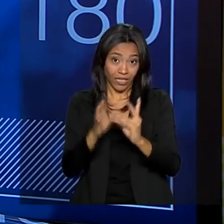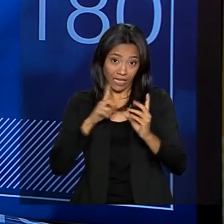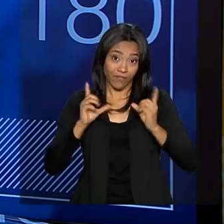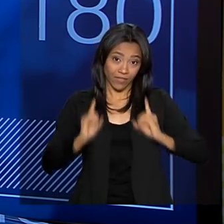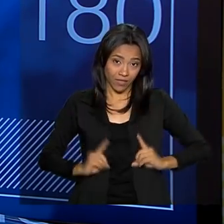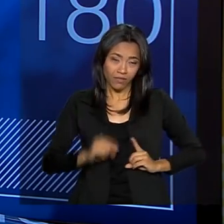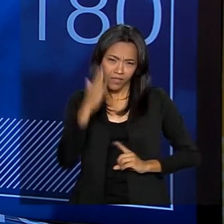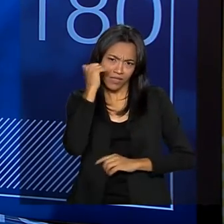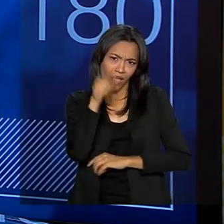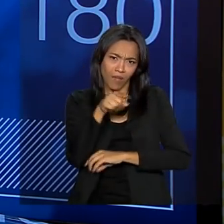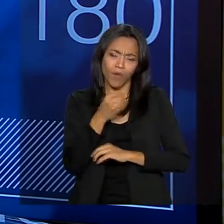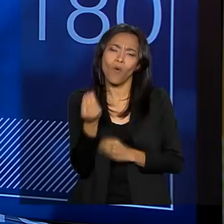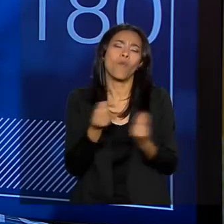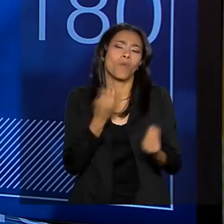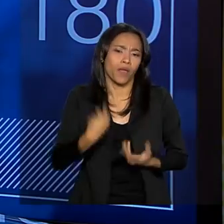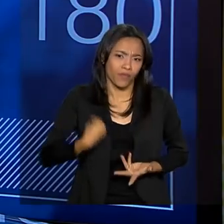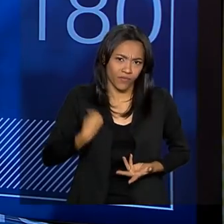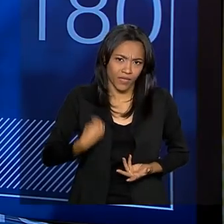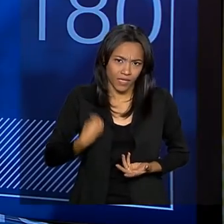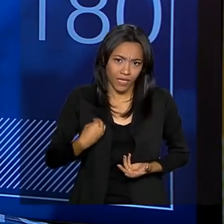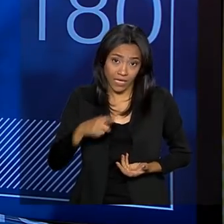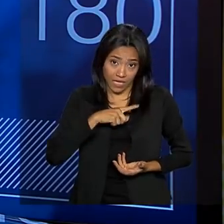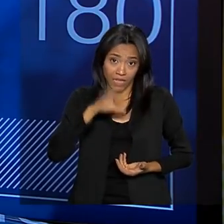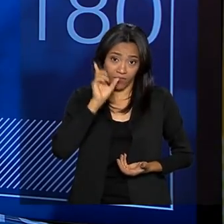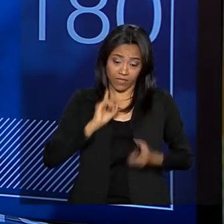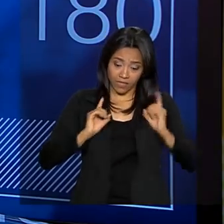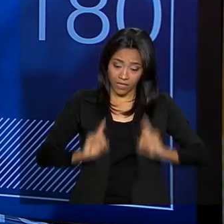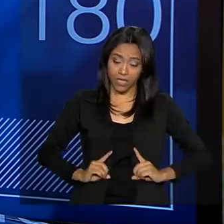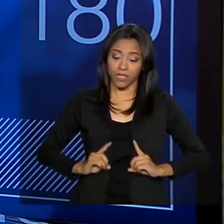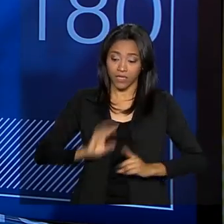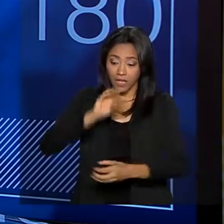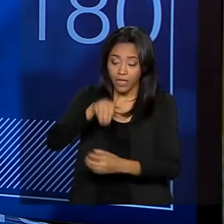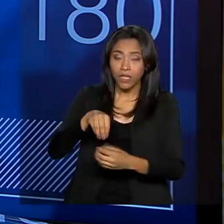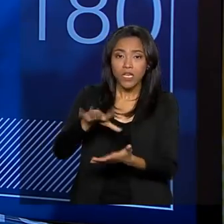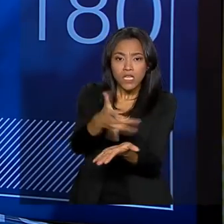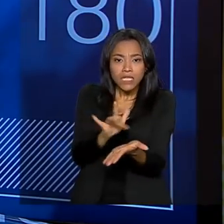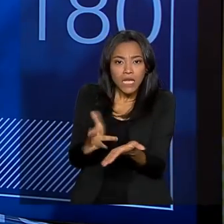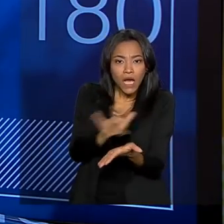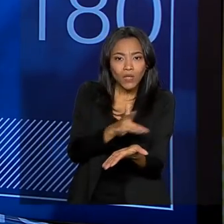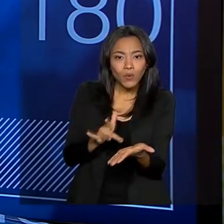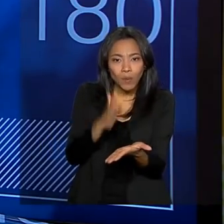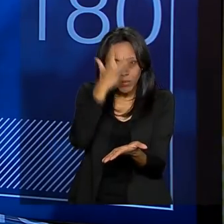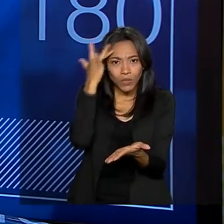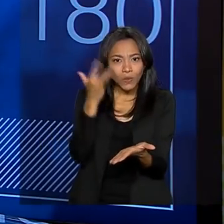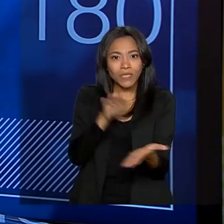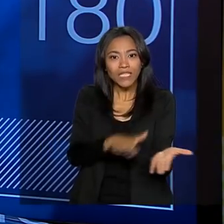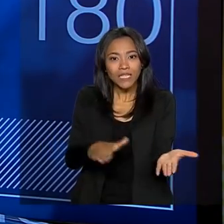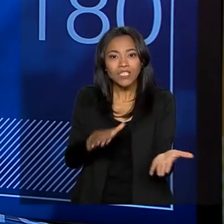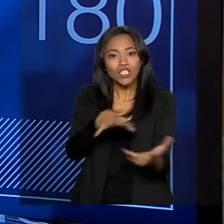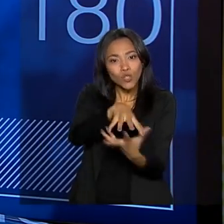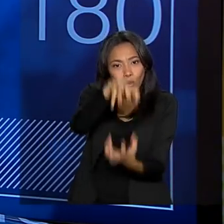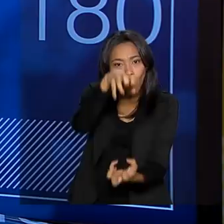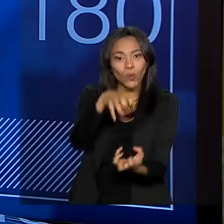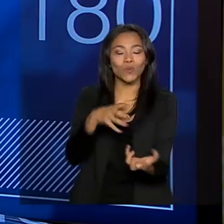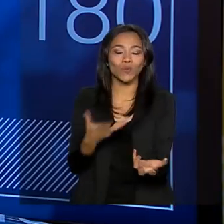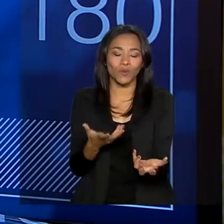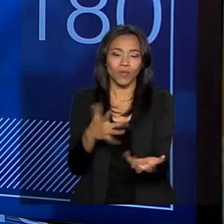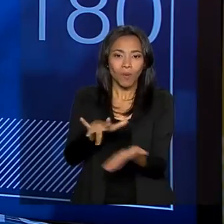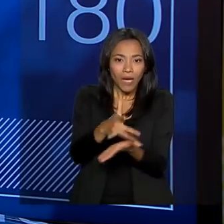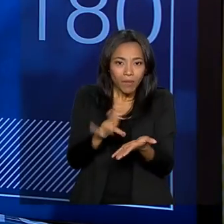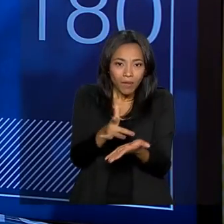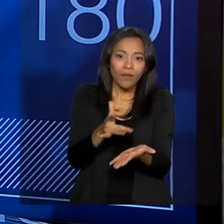criança? Um idoso com deficiência num acampamento cigano. Tu consegue entender como é a vida desse idoso cigano num